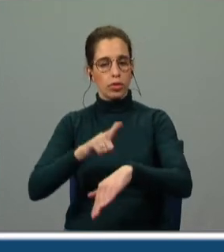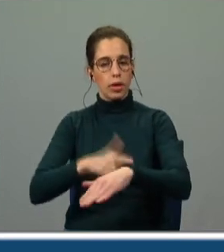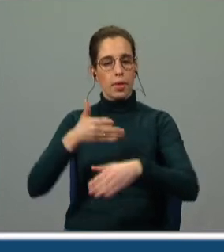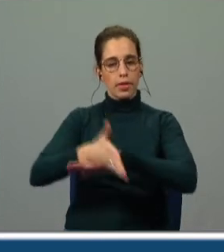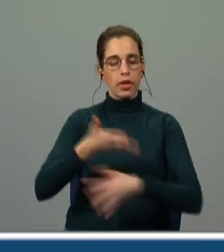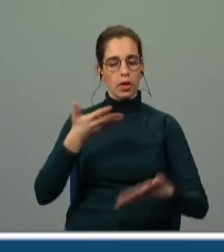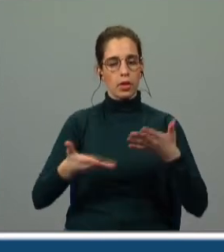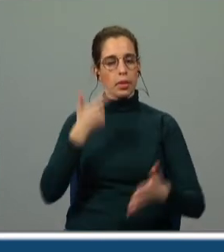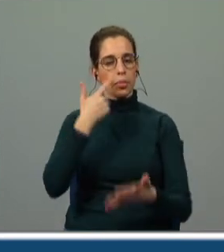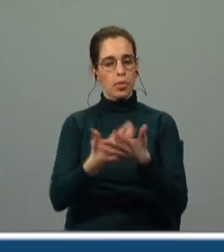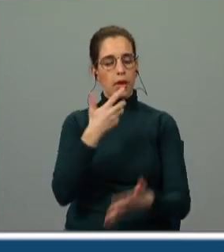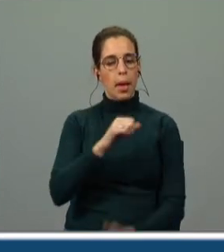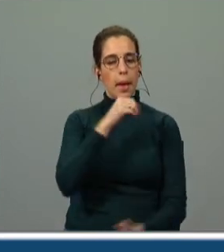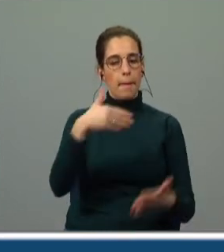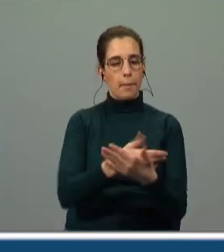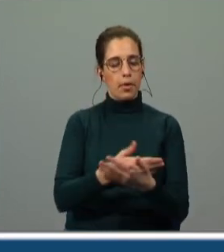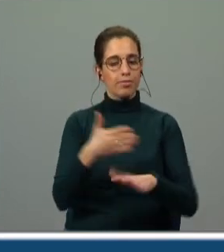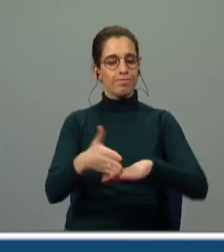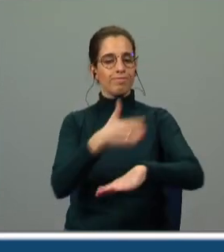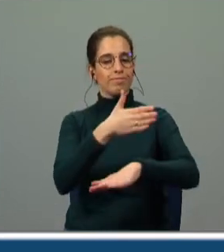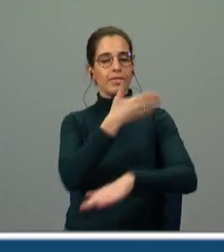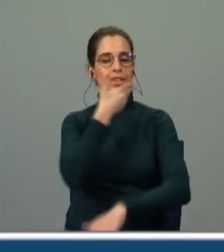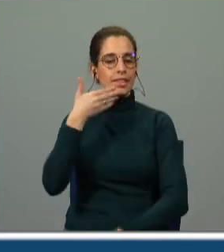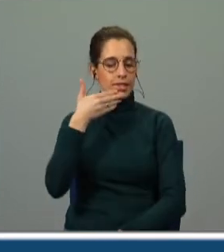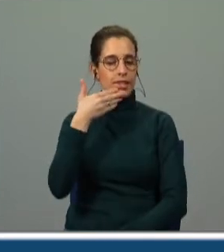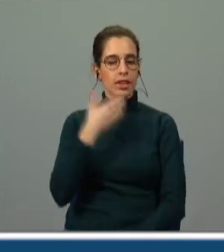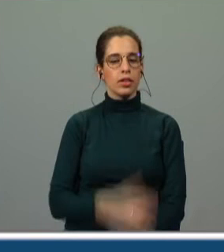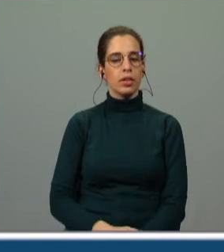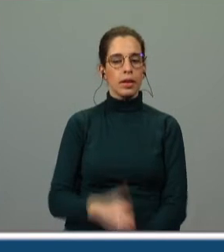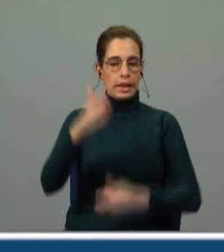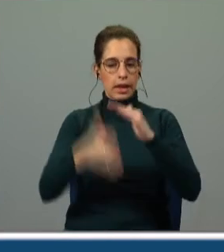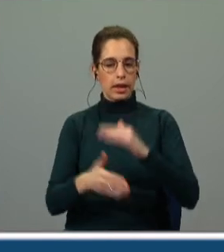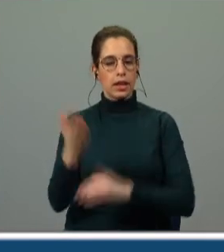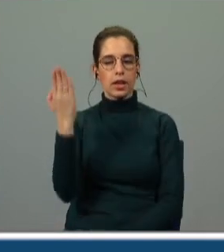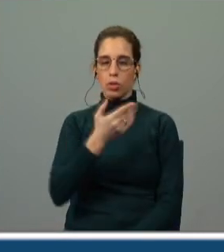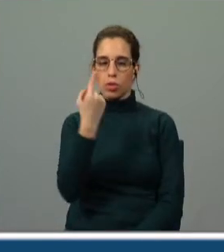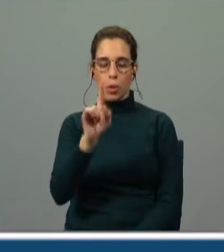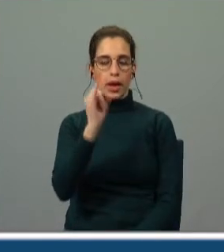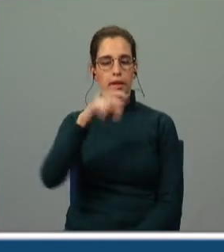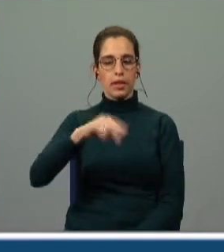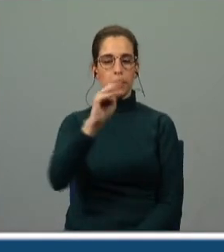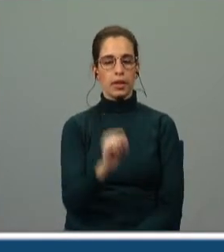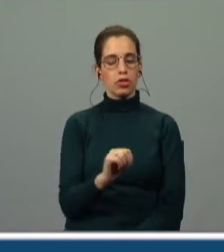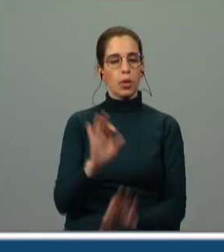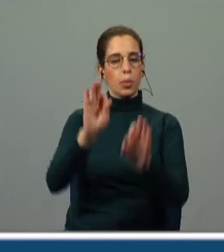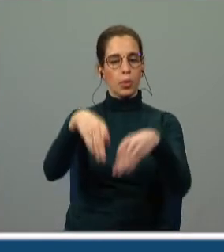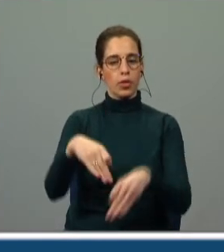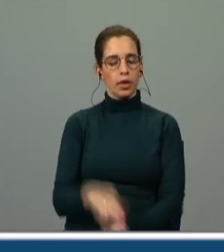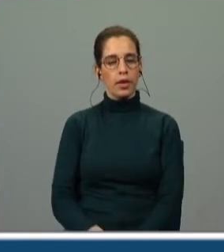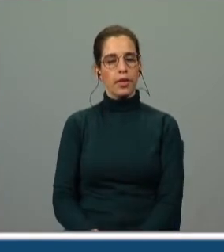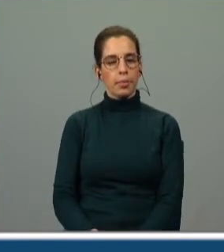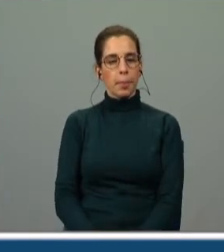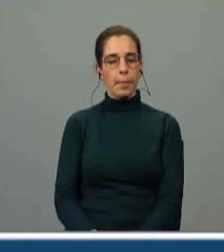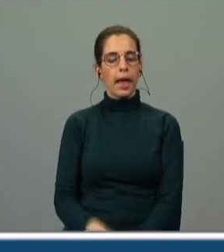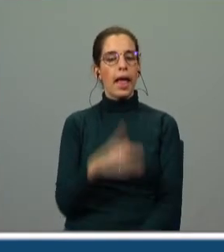da comparação salienta-se a morte prematura repentina injusta de Inês e por fim a reação da